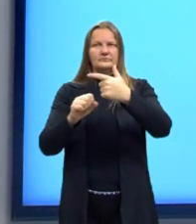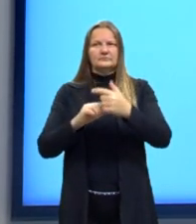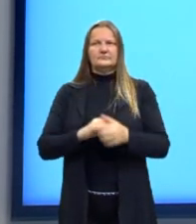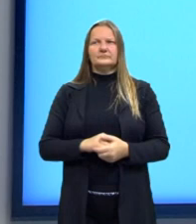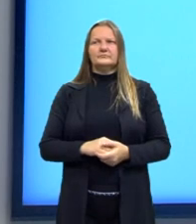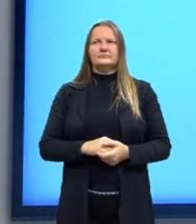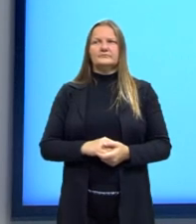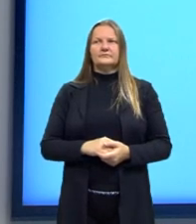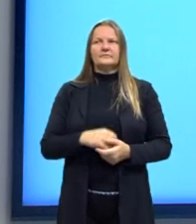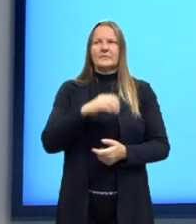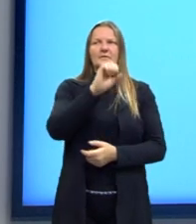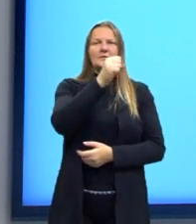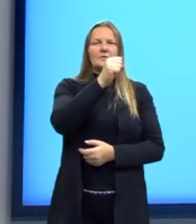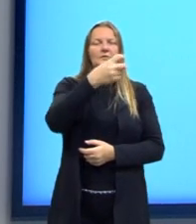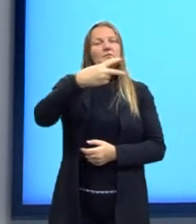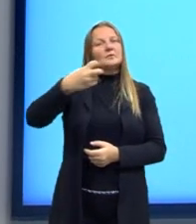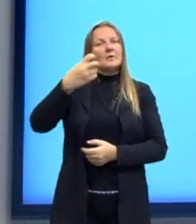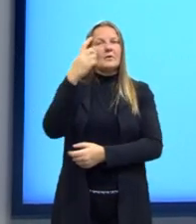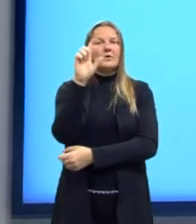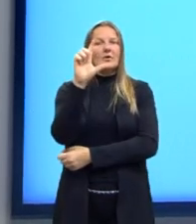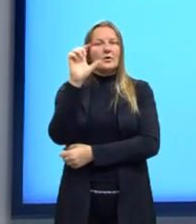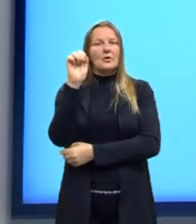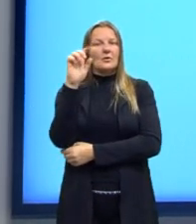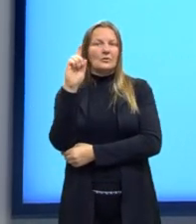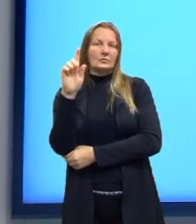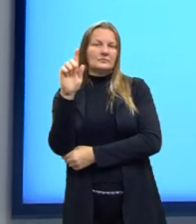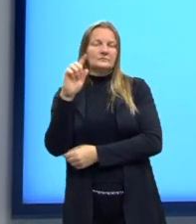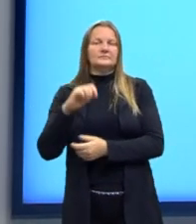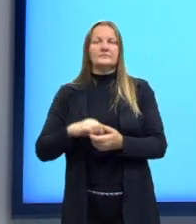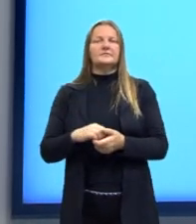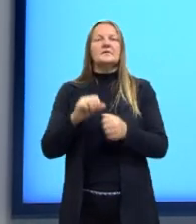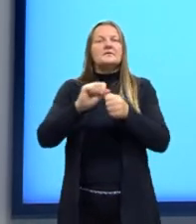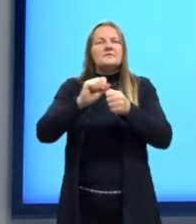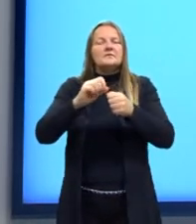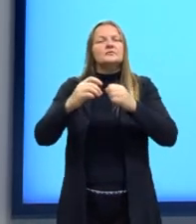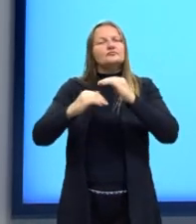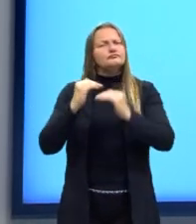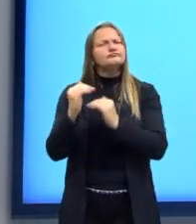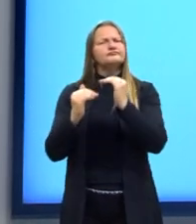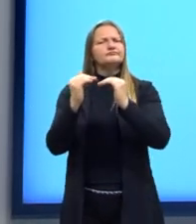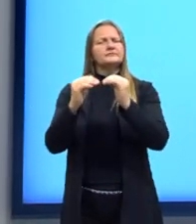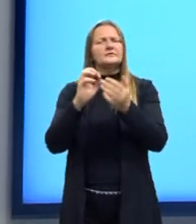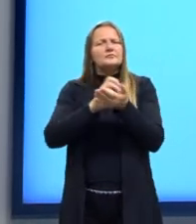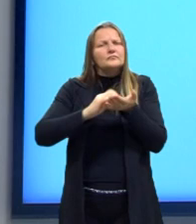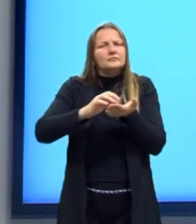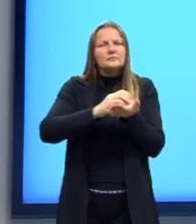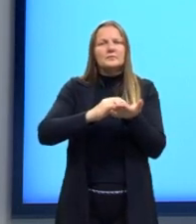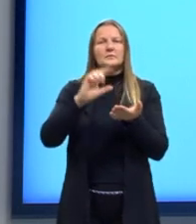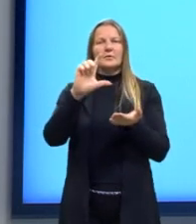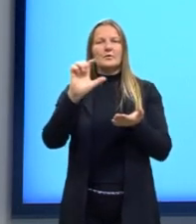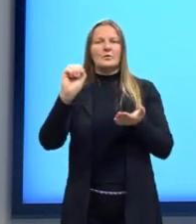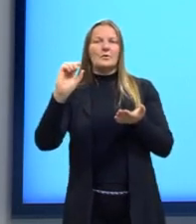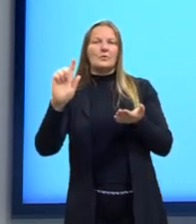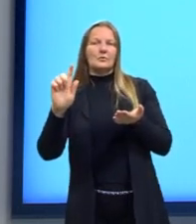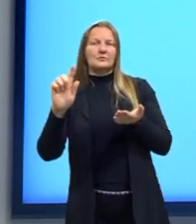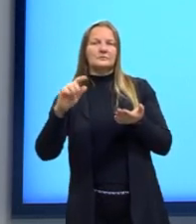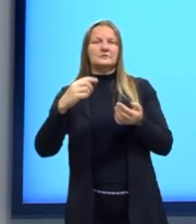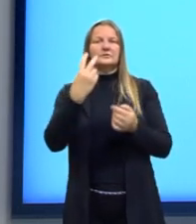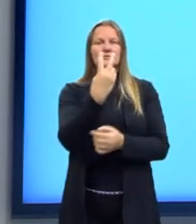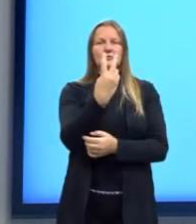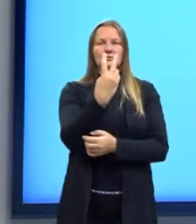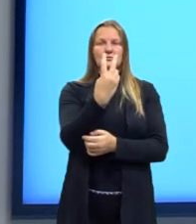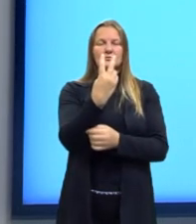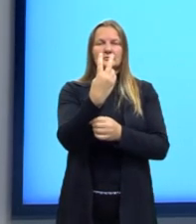Então 8 é igual ao nosso logaritmo. E aí desenvolvemos o cálculo do logaritmo. 2